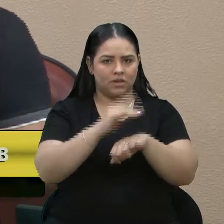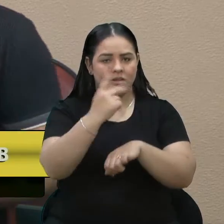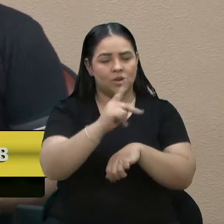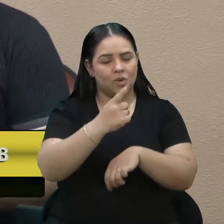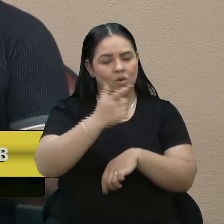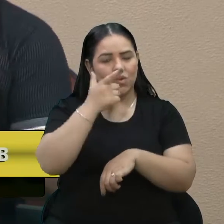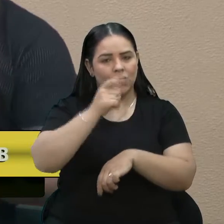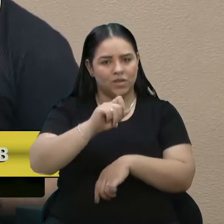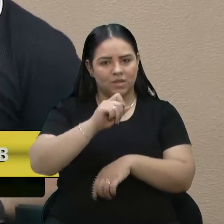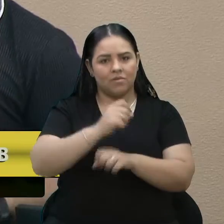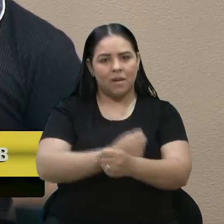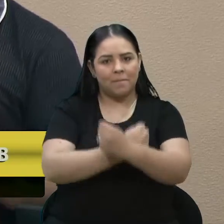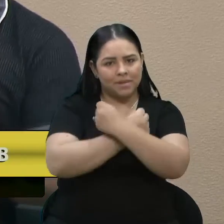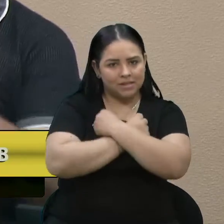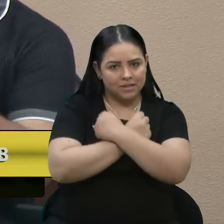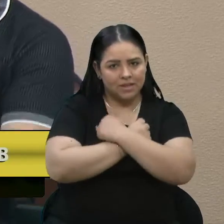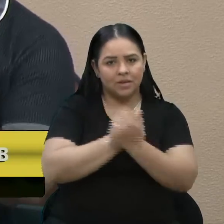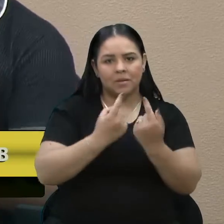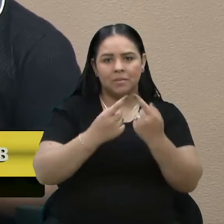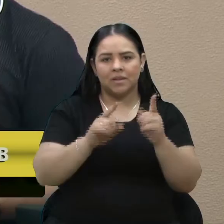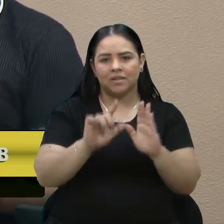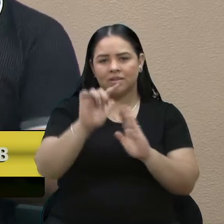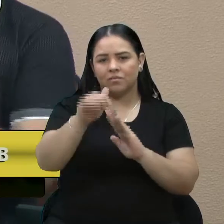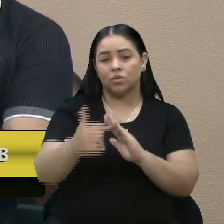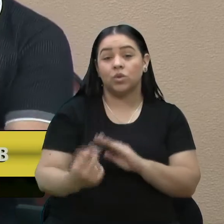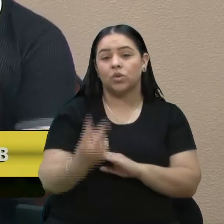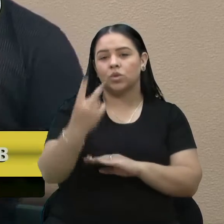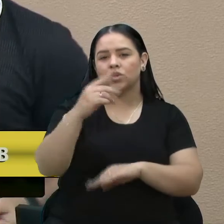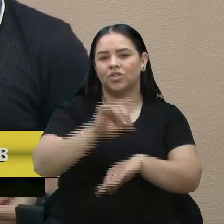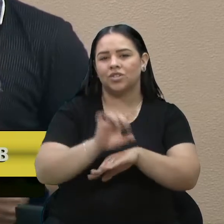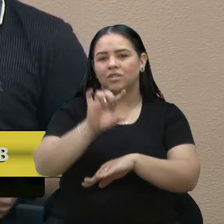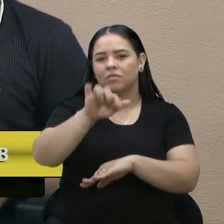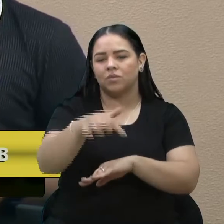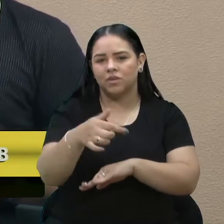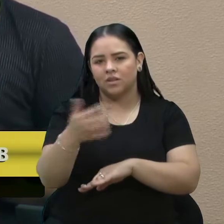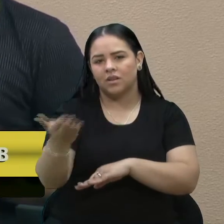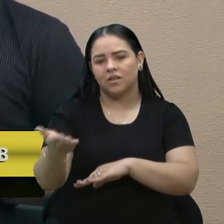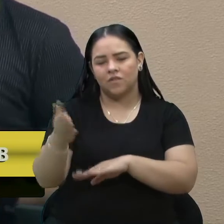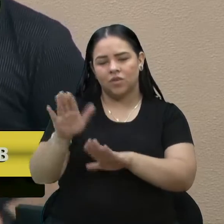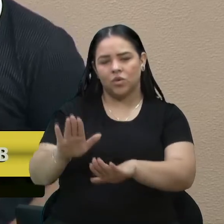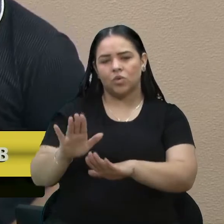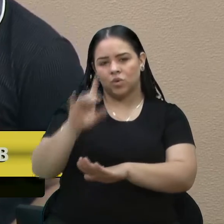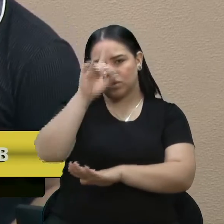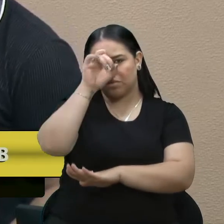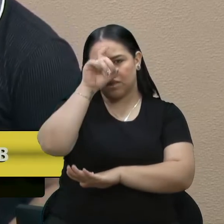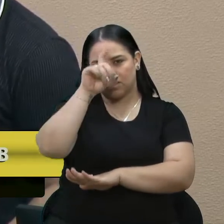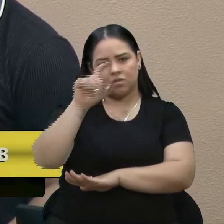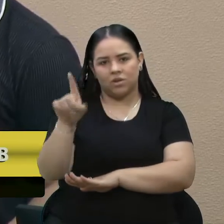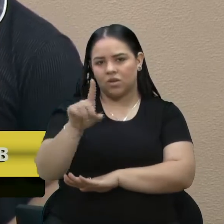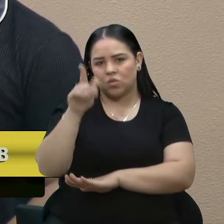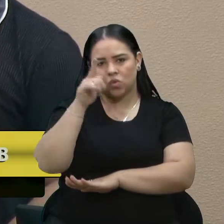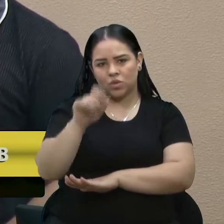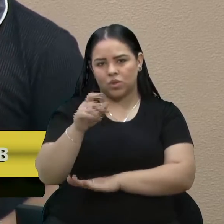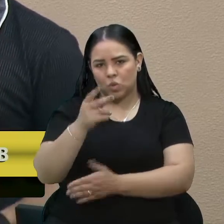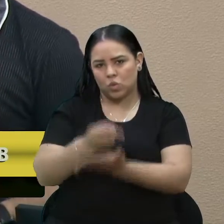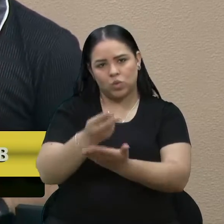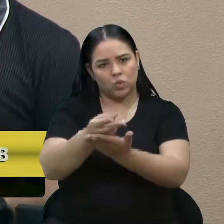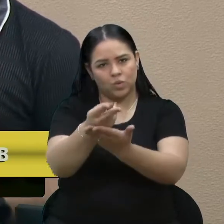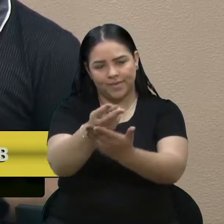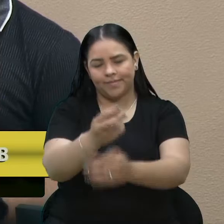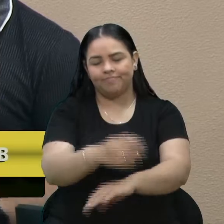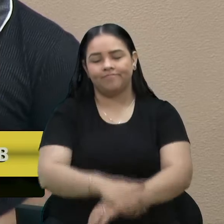infelizmente, depois que nós saímos de lá, dois dias depois ele internou, e aí não saiu mais do hospital. Então, deixar aqui o nosso